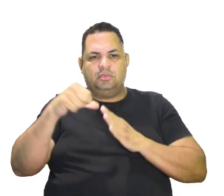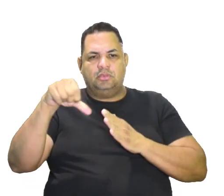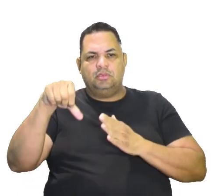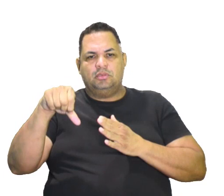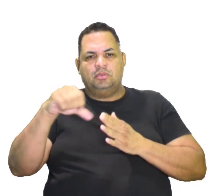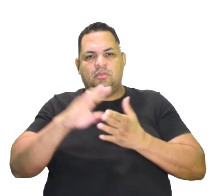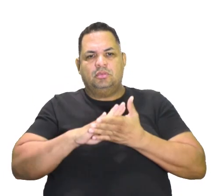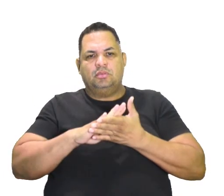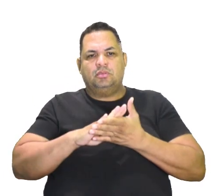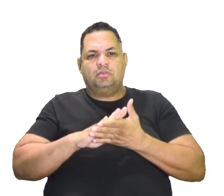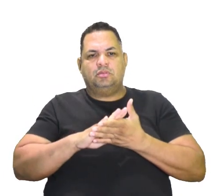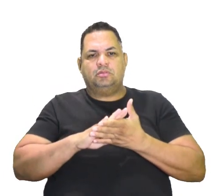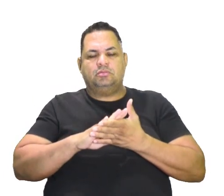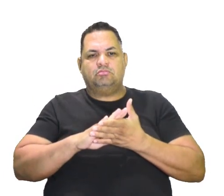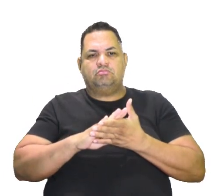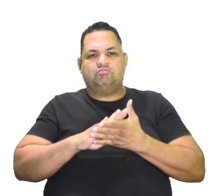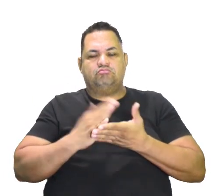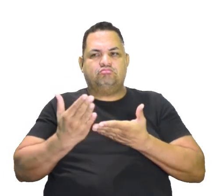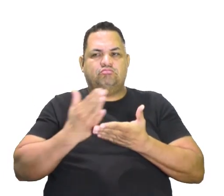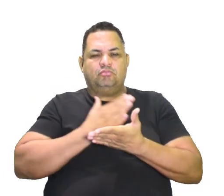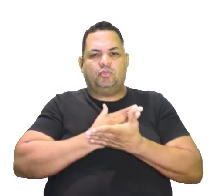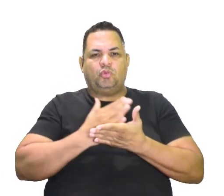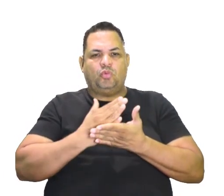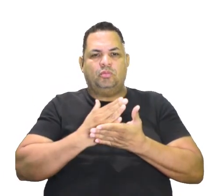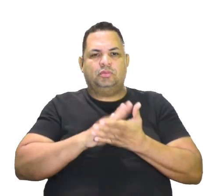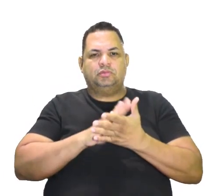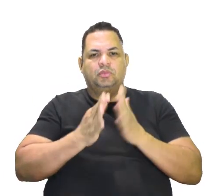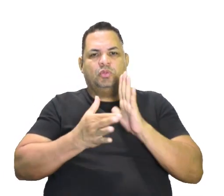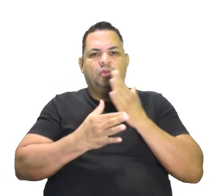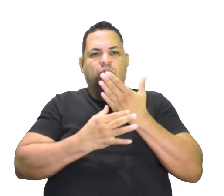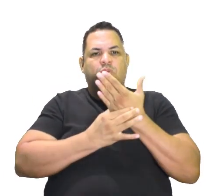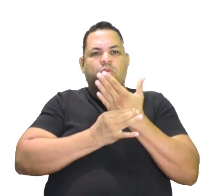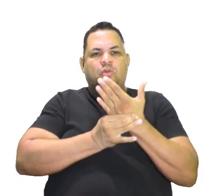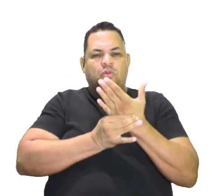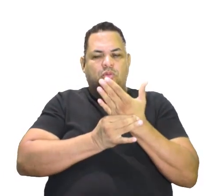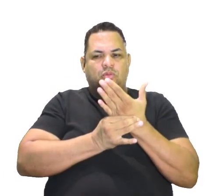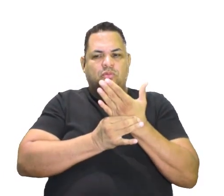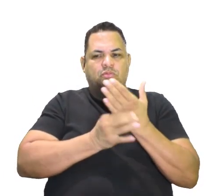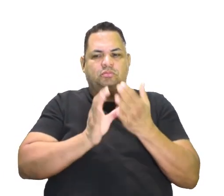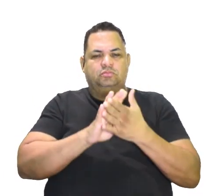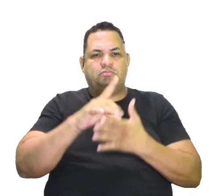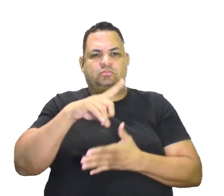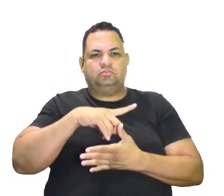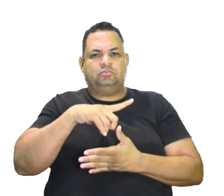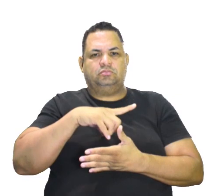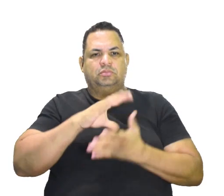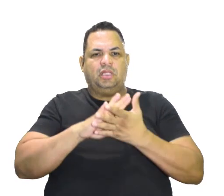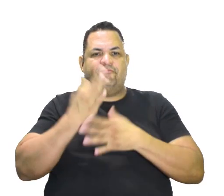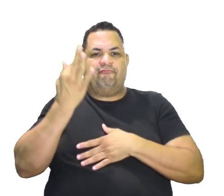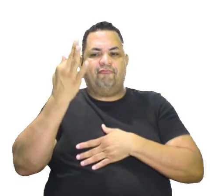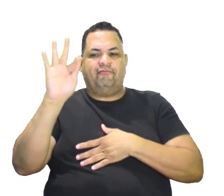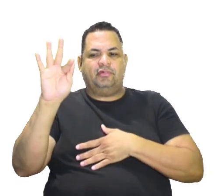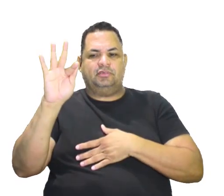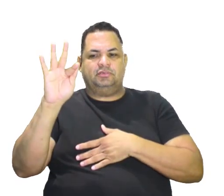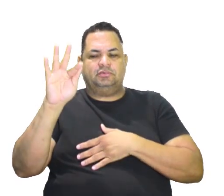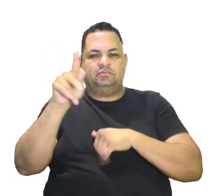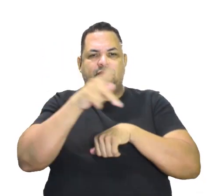15 anos depois aí, o realismo começou a aparecer, né? Começou a ganhar destaque na França.